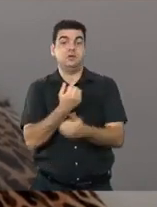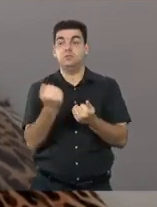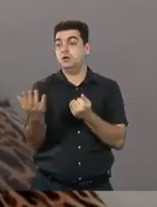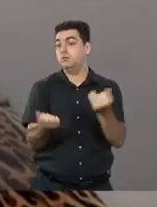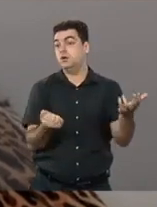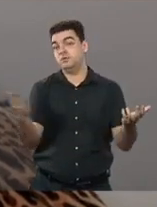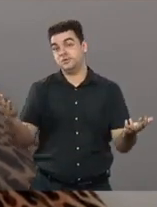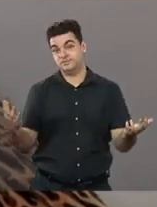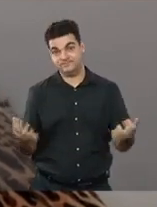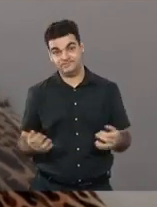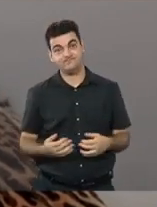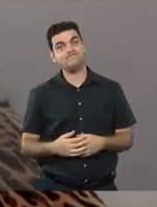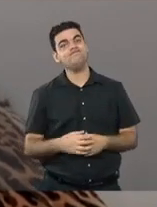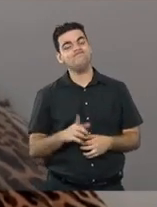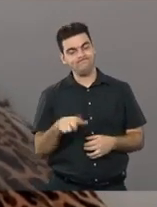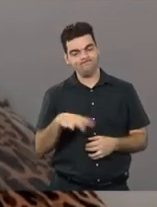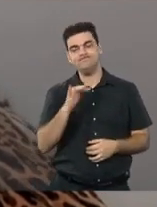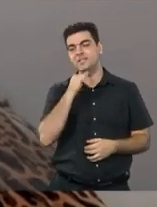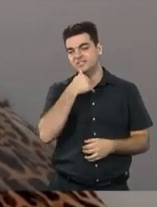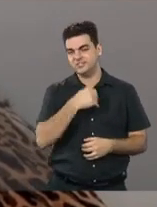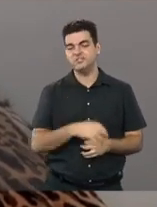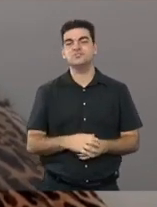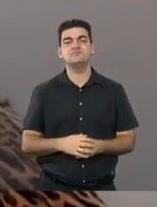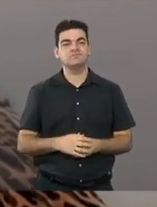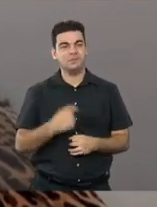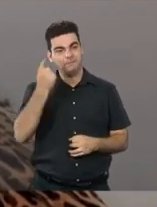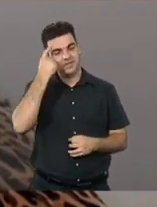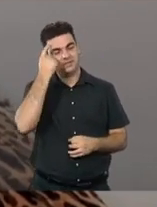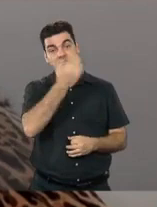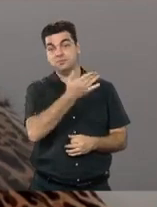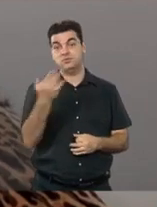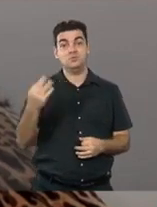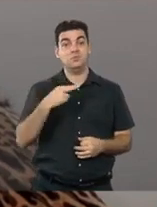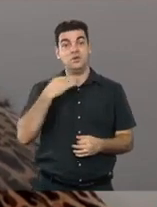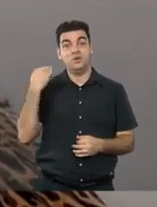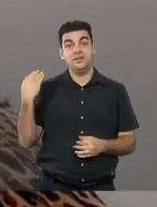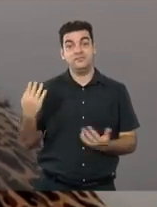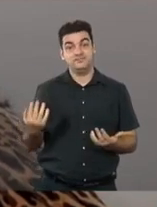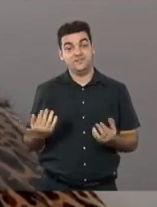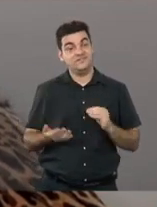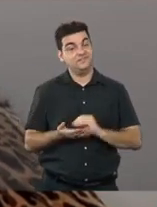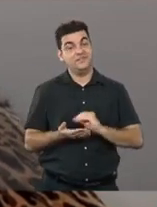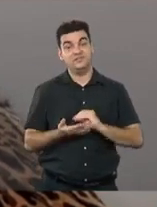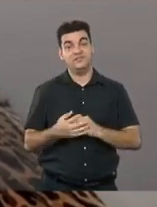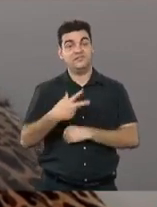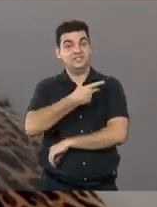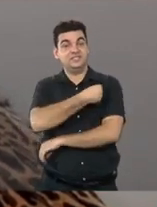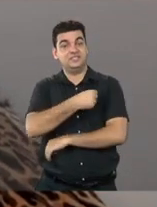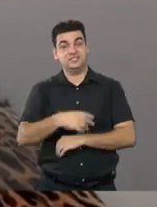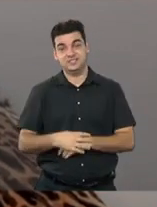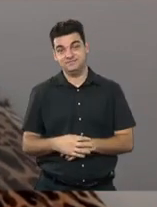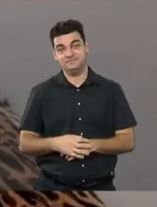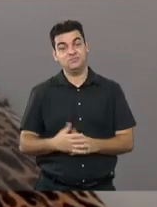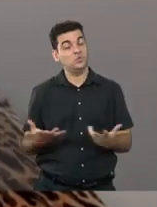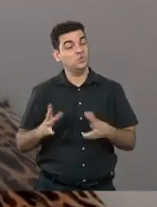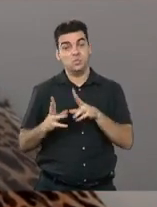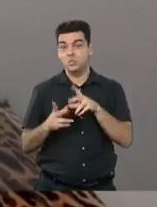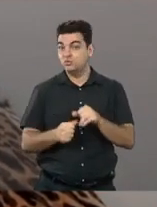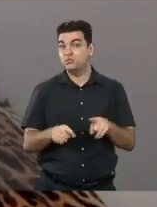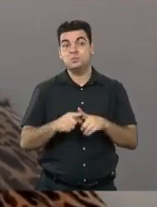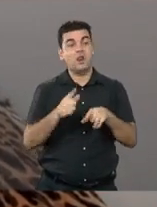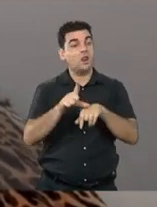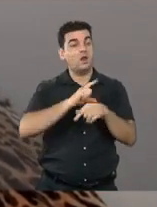assumir. É muito triste a gente ver tantas mortes e tantas do mundo inteiro, tudo